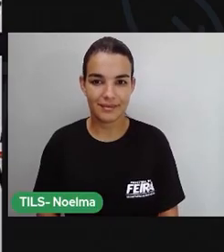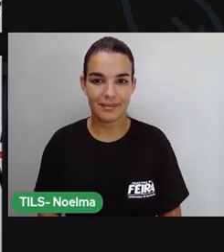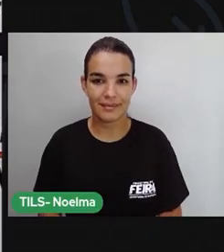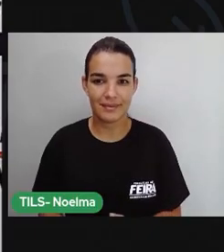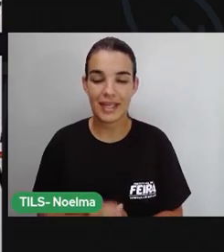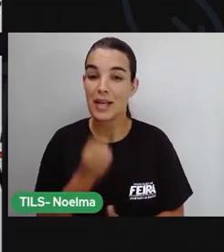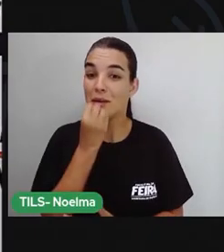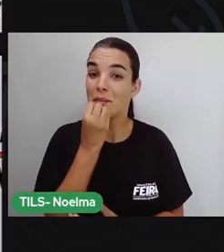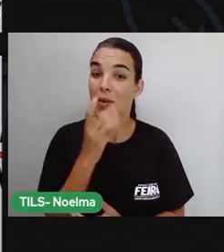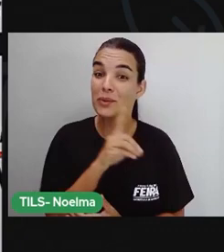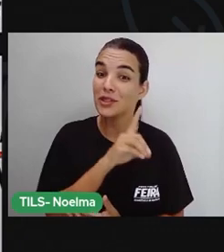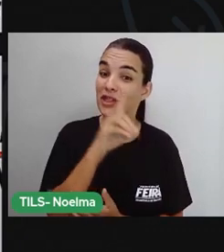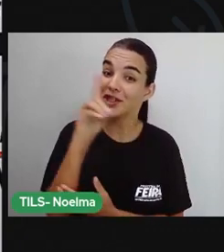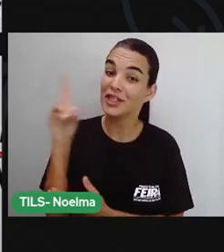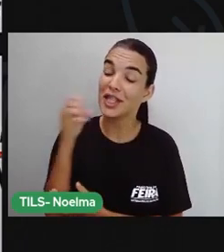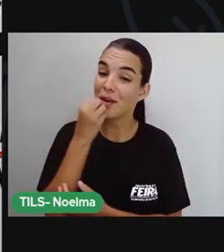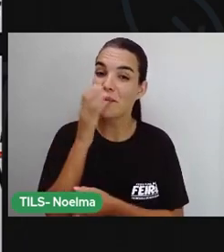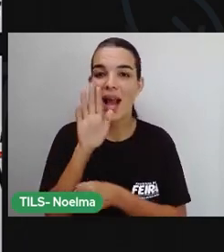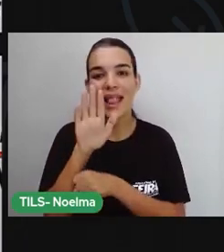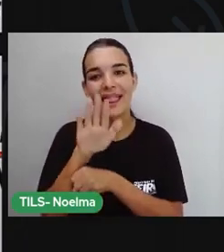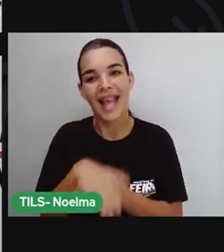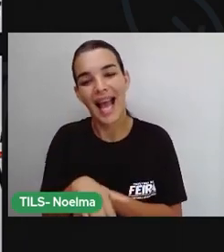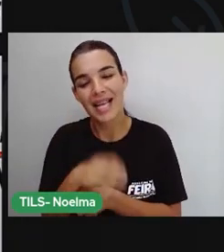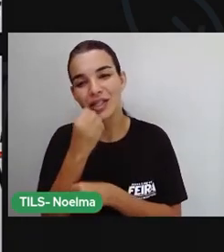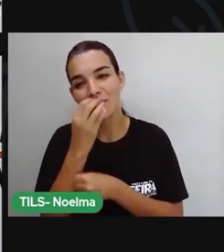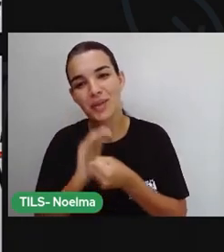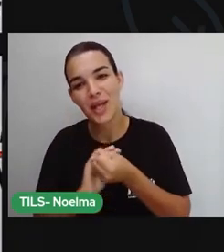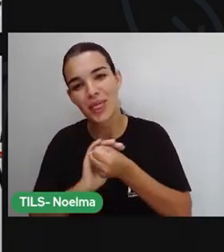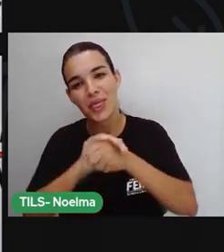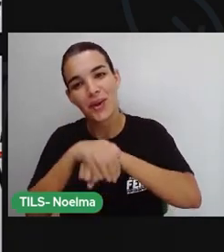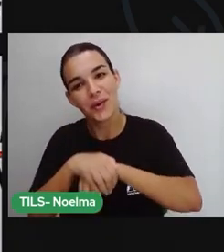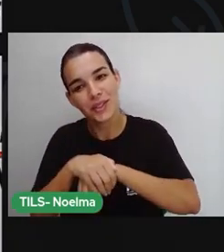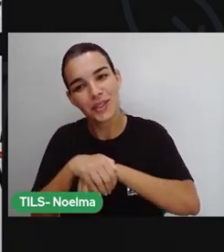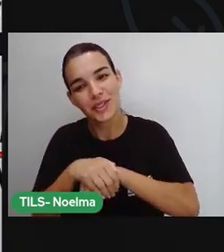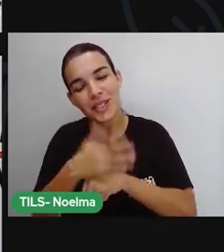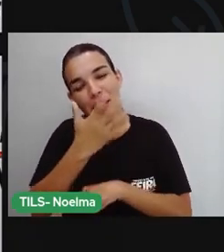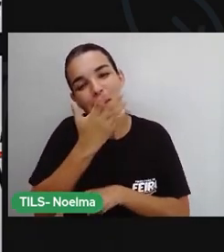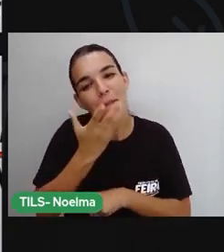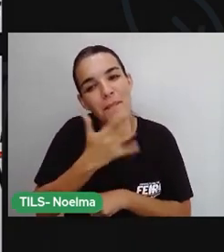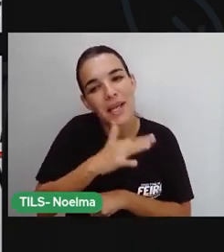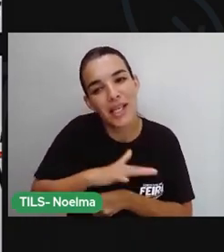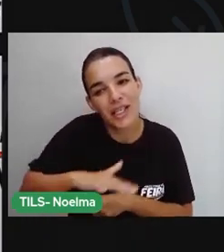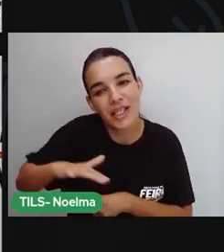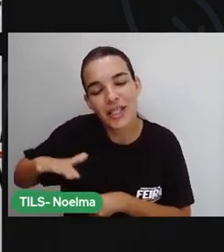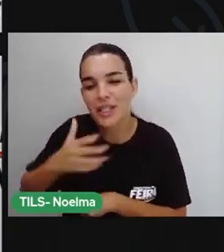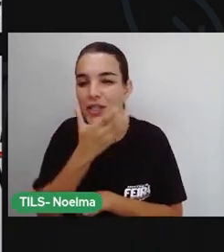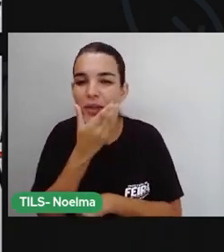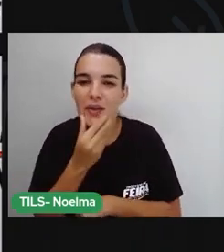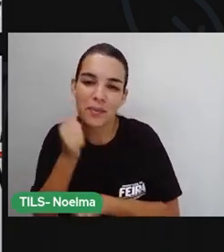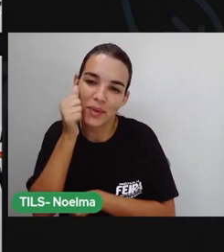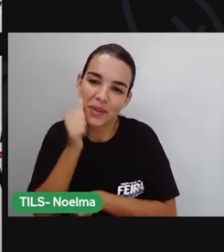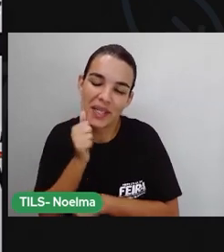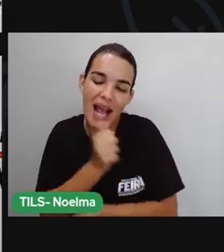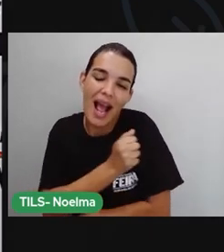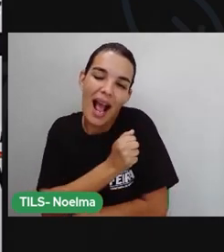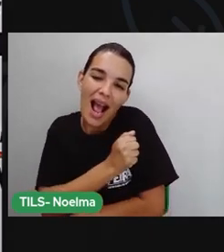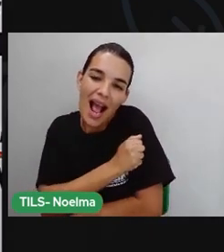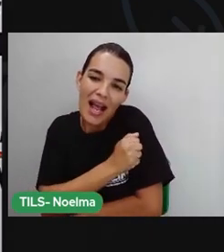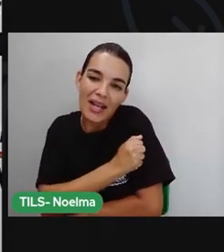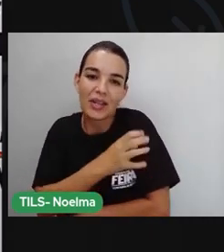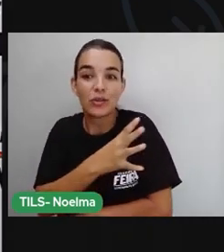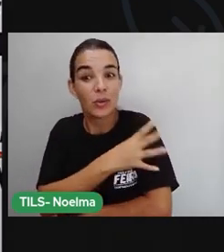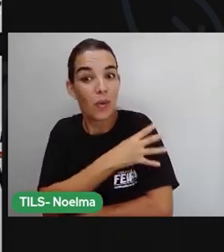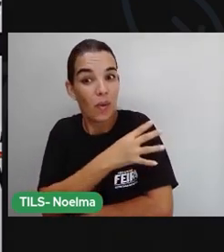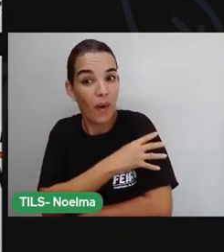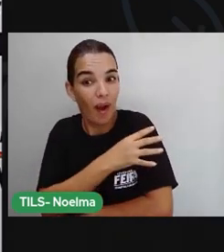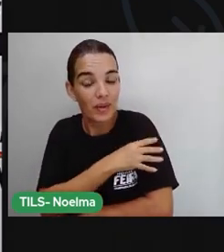Bom dia, boa tarde, boa noite, meus meninos e minhas meninas, nossos queridos alunos dos quartos anos